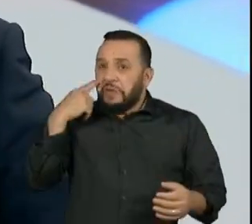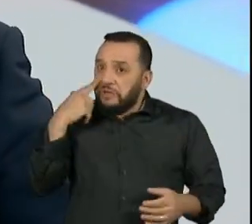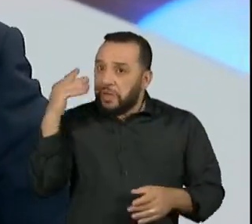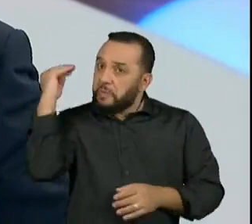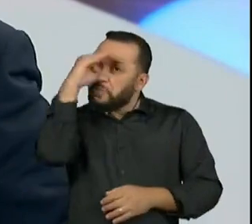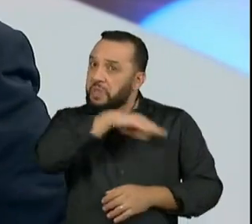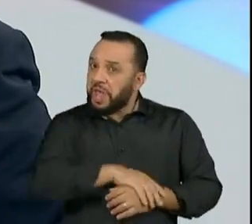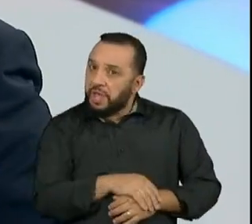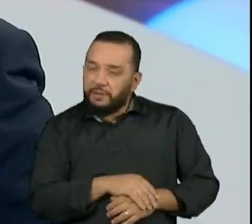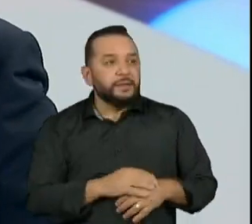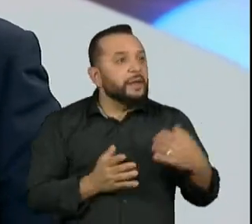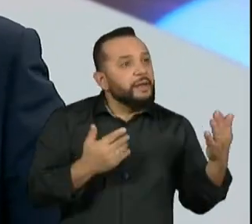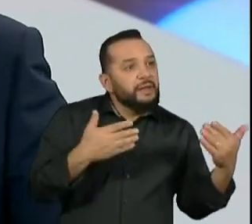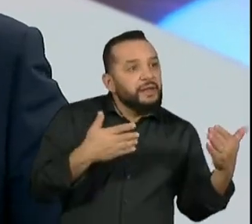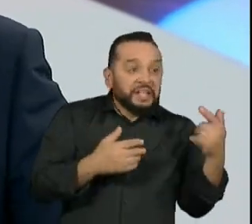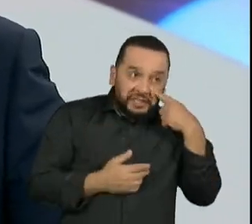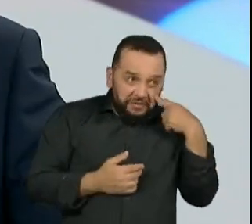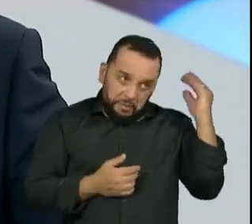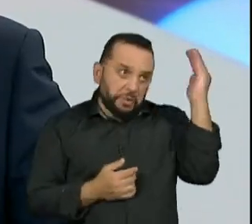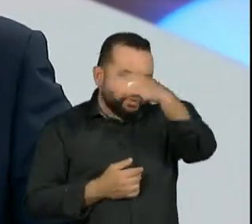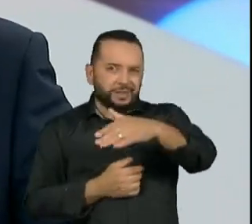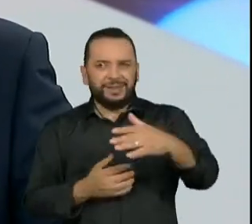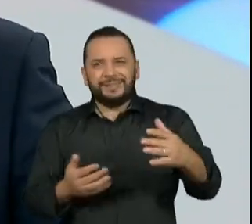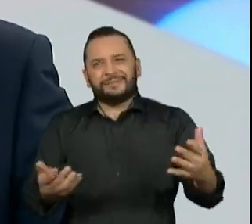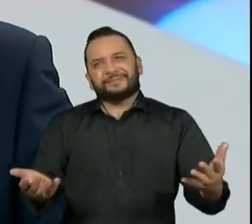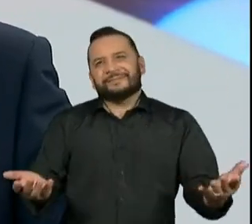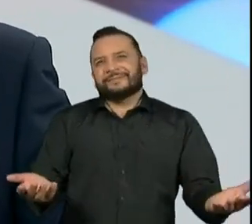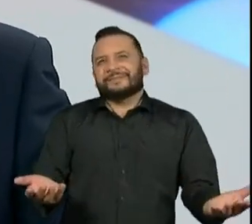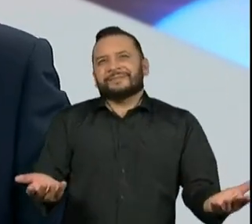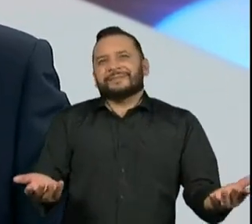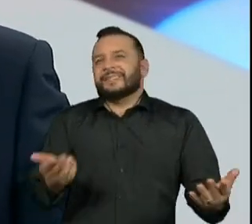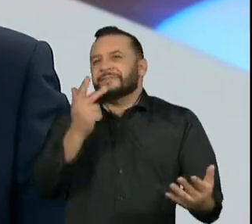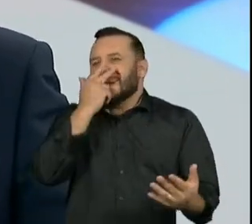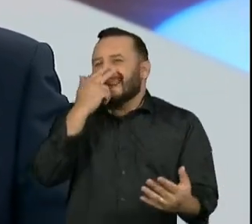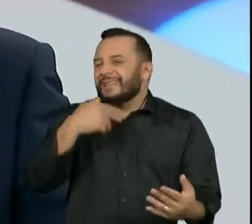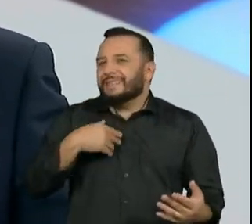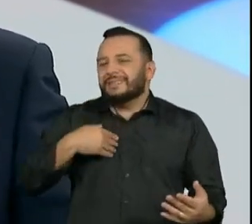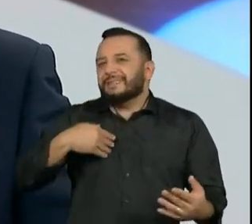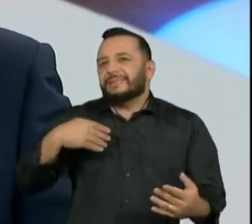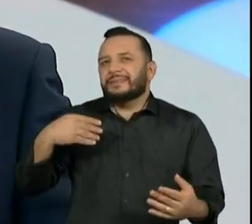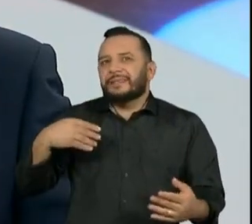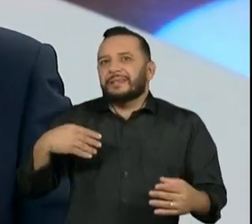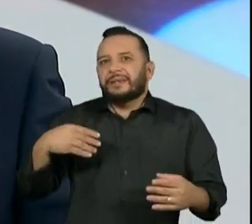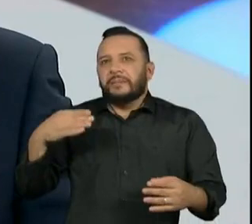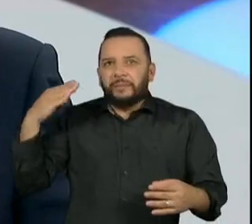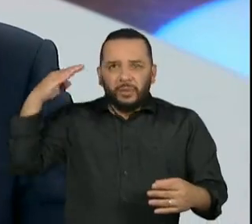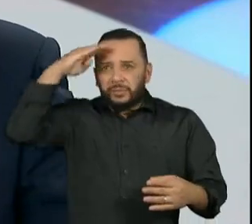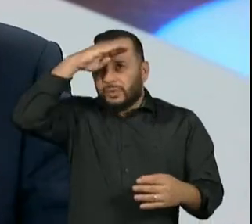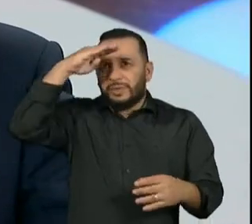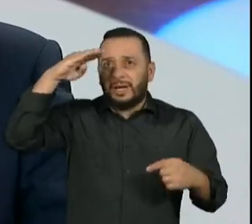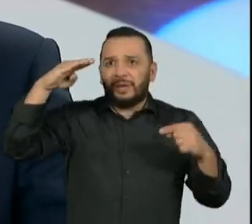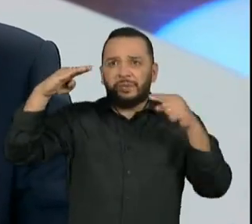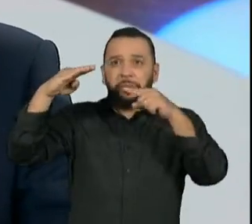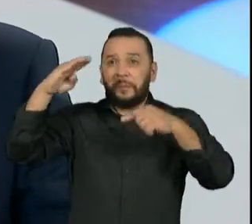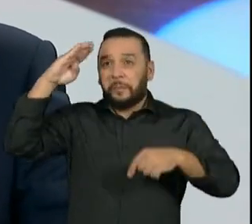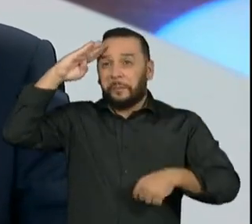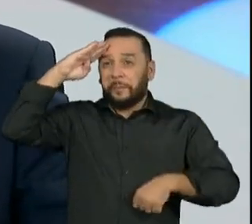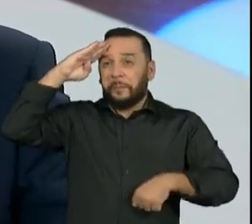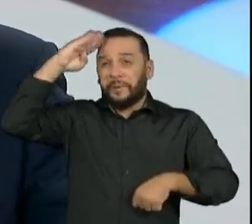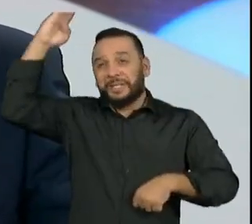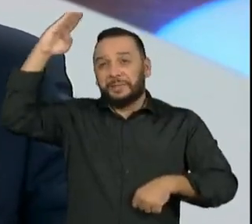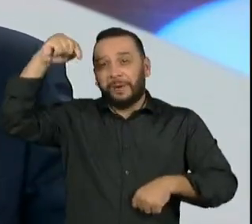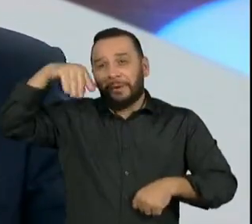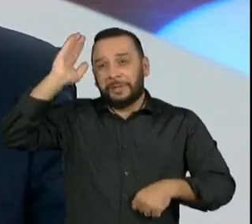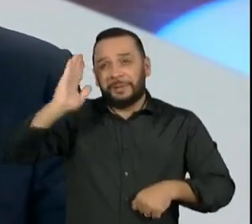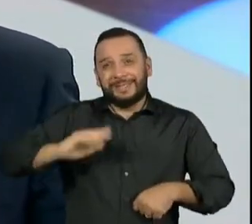tornou-se o centro da existência cívica. Isto não é uma crítica. Provavelmente, se eu vivesse no